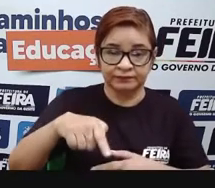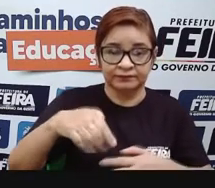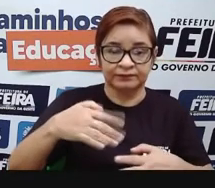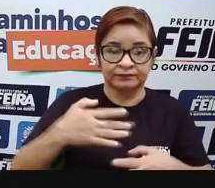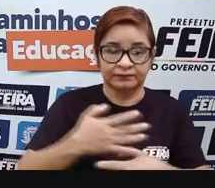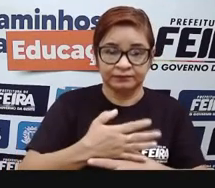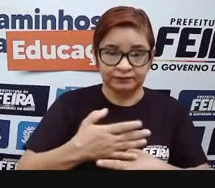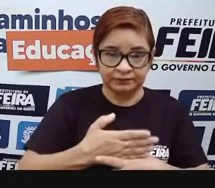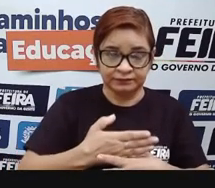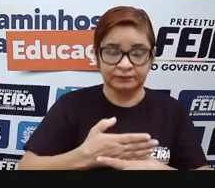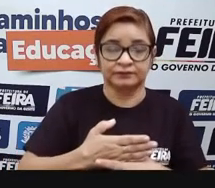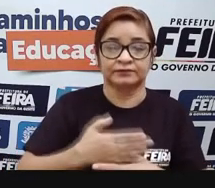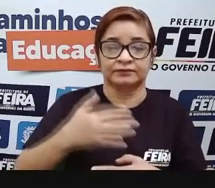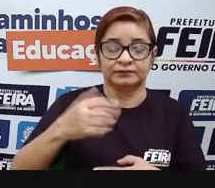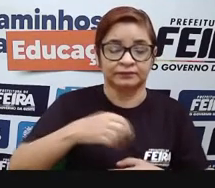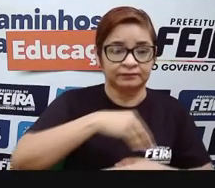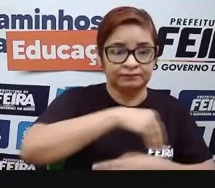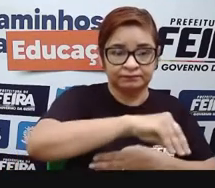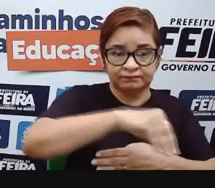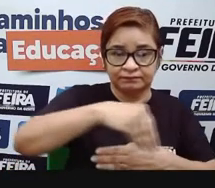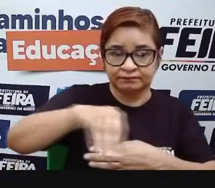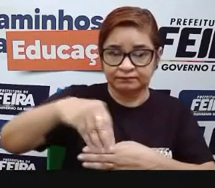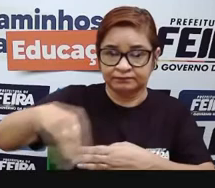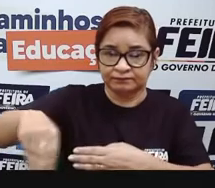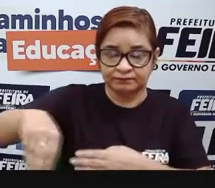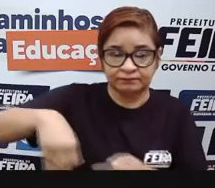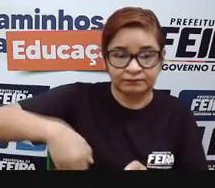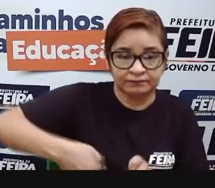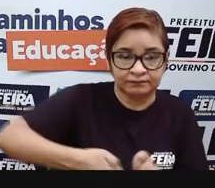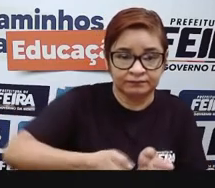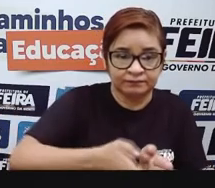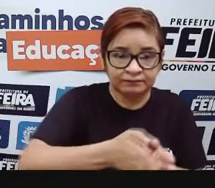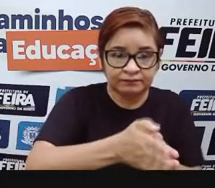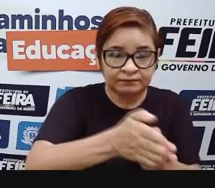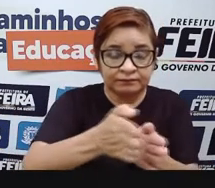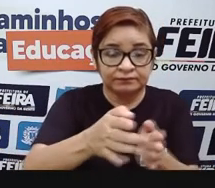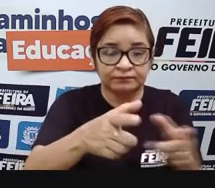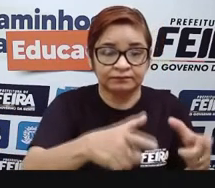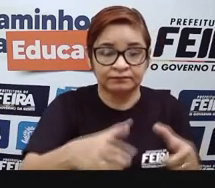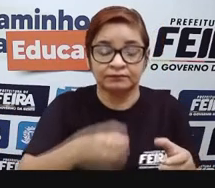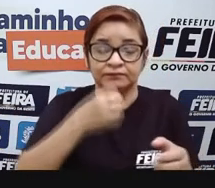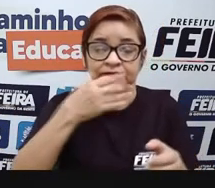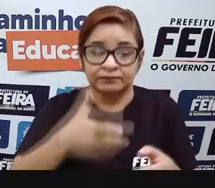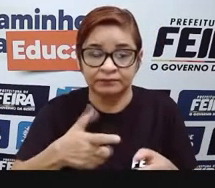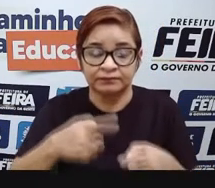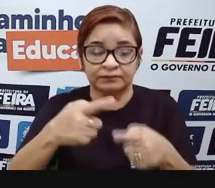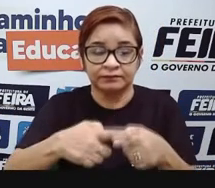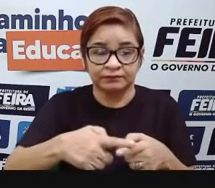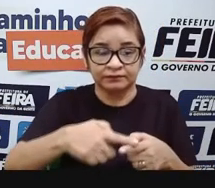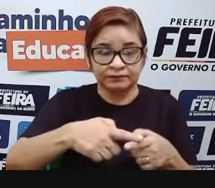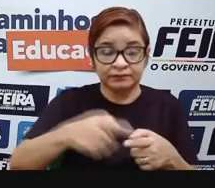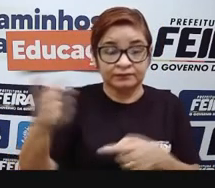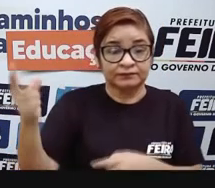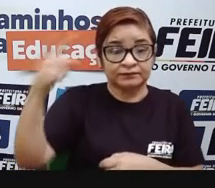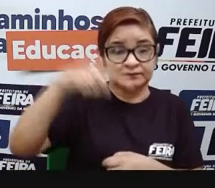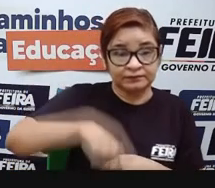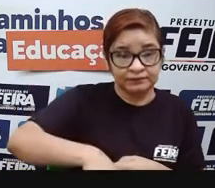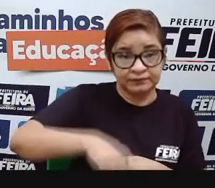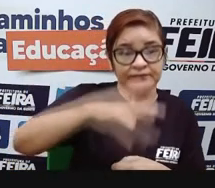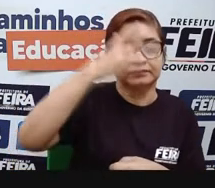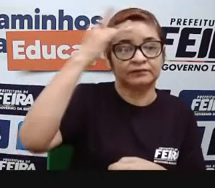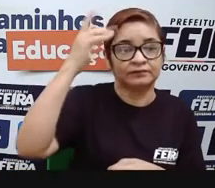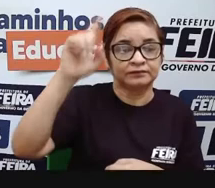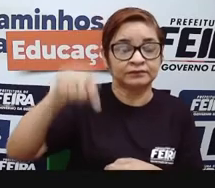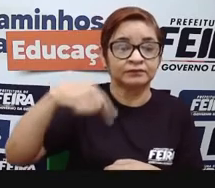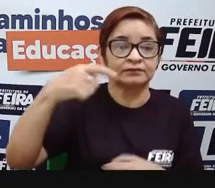cidades, para outros estados. Então, Feira tem uma localização privilegiada de acesso, né? Muitos